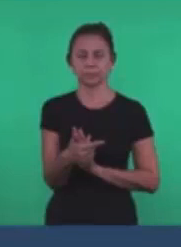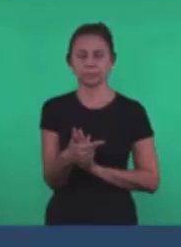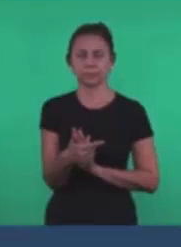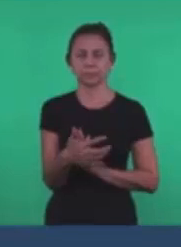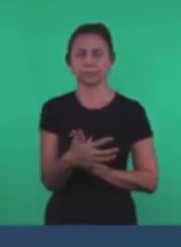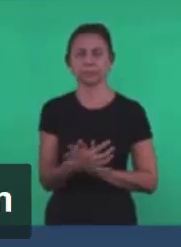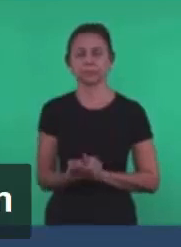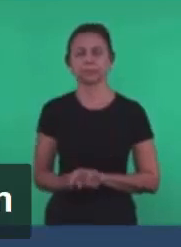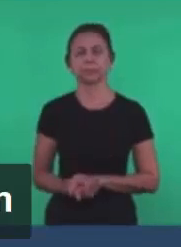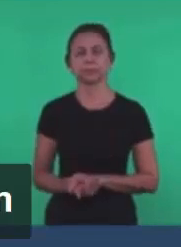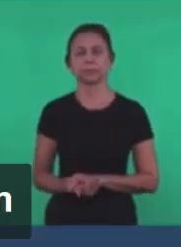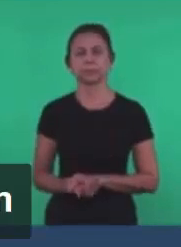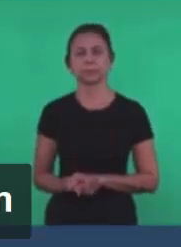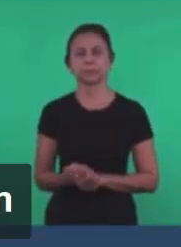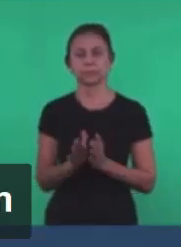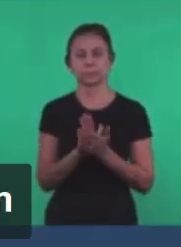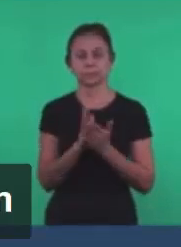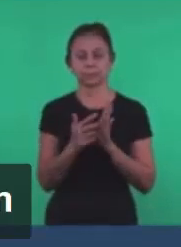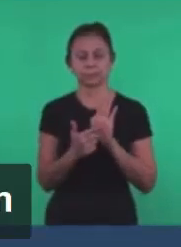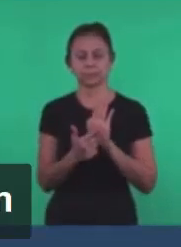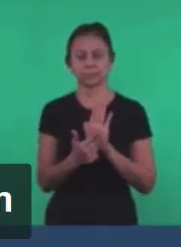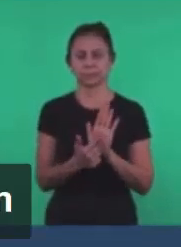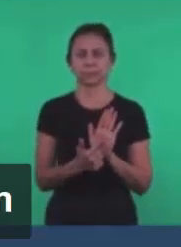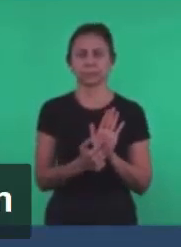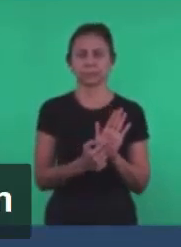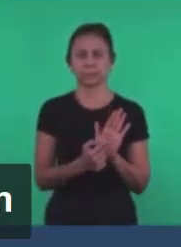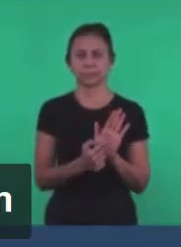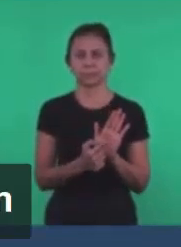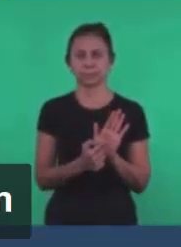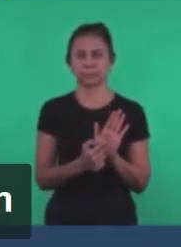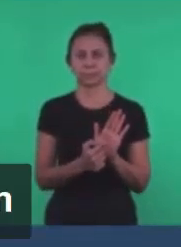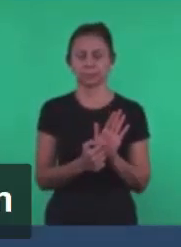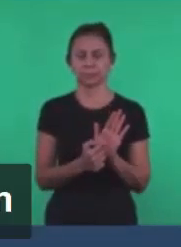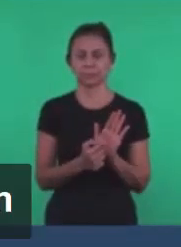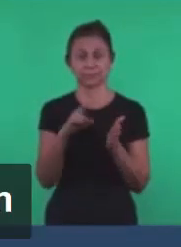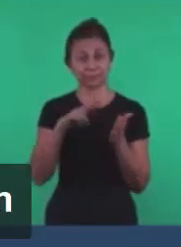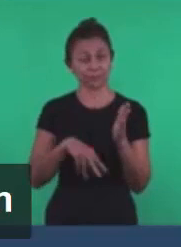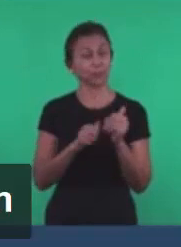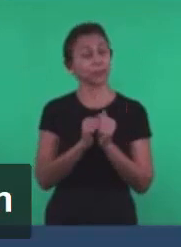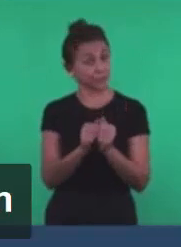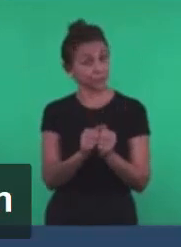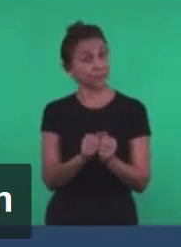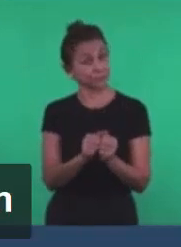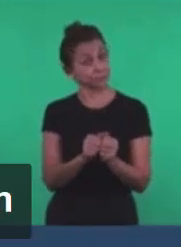A palavra Diz Vamos ler juntos